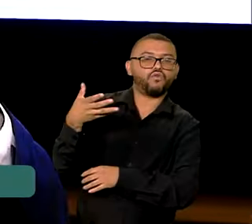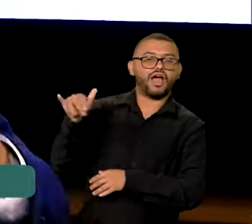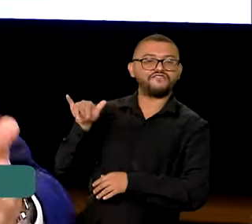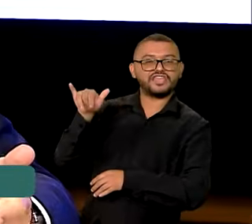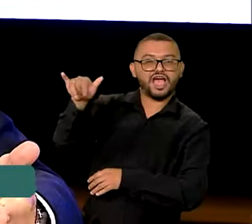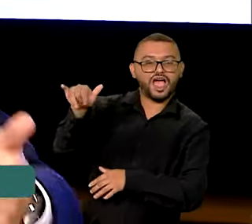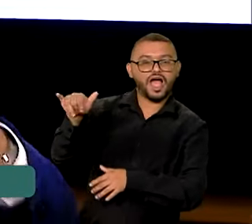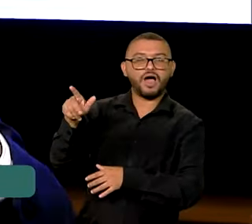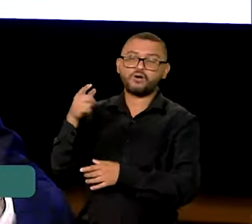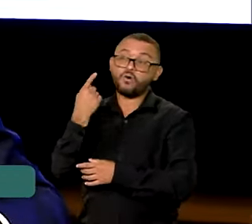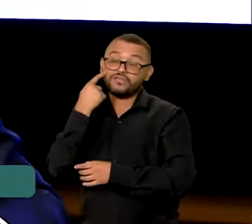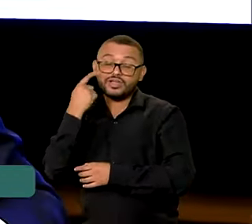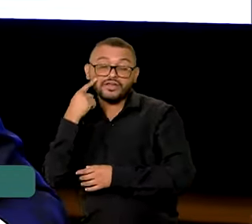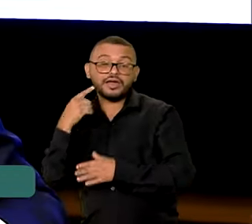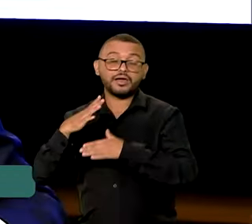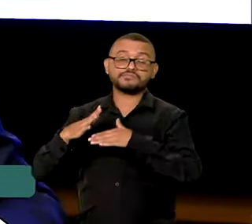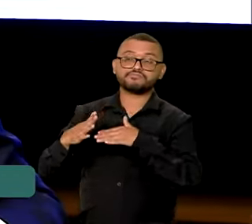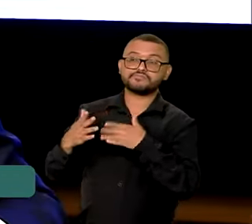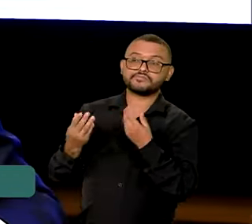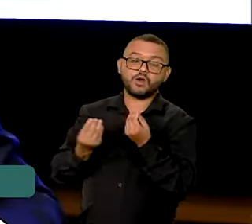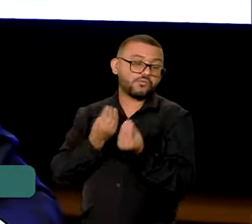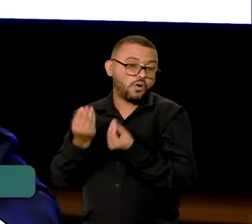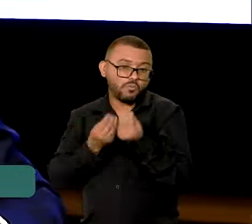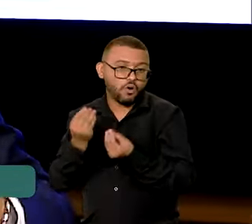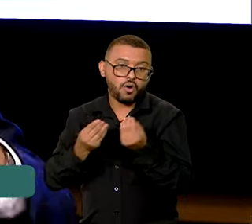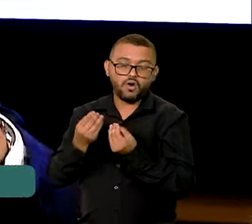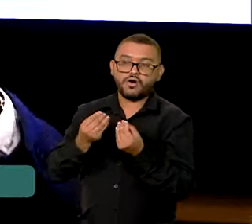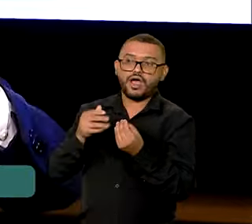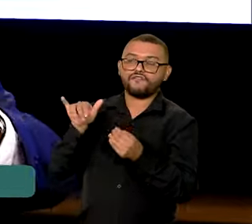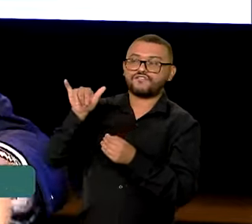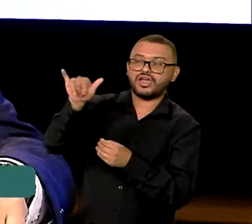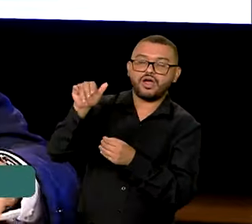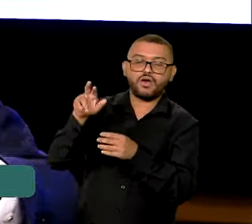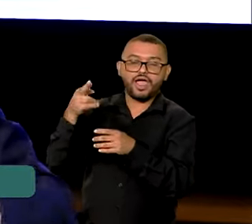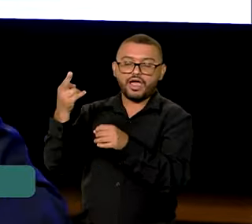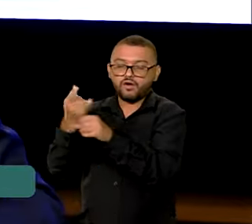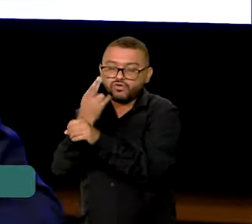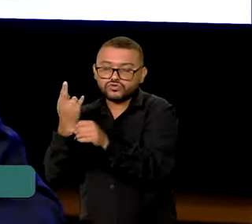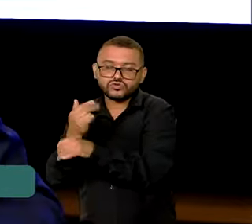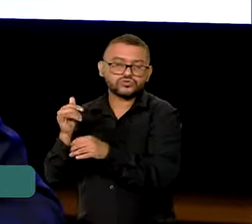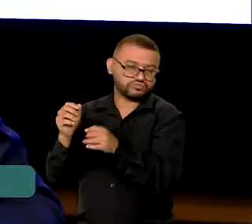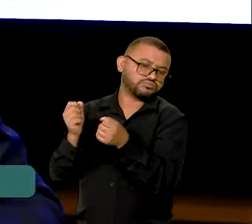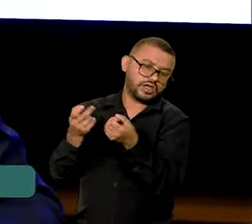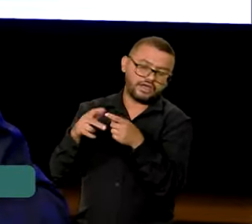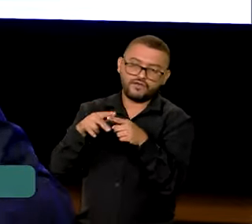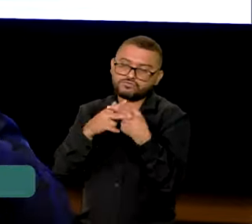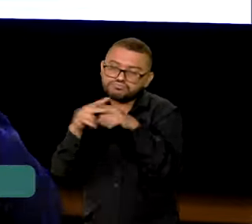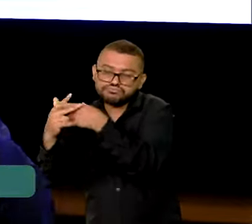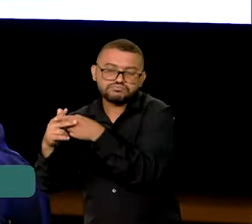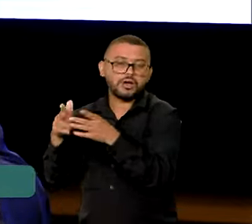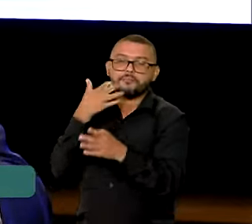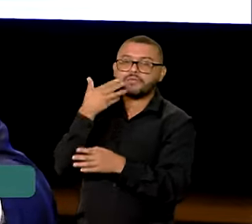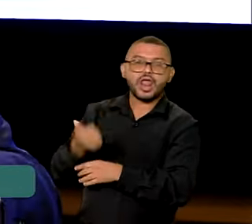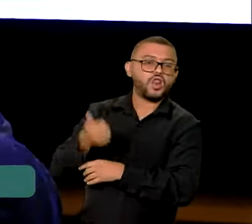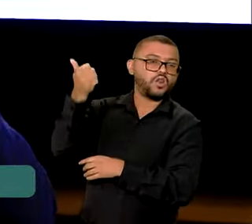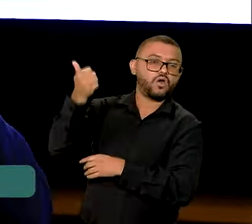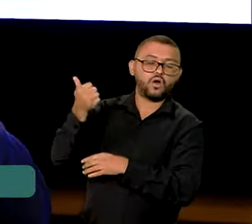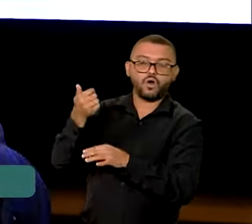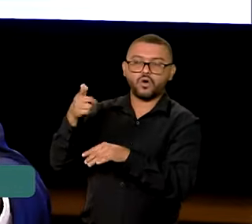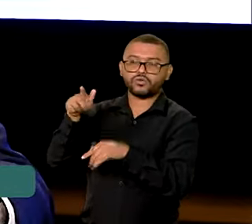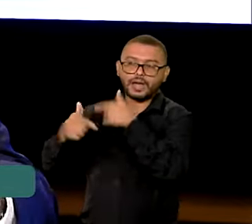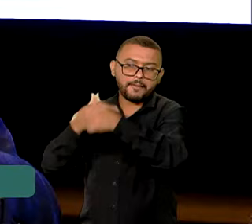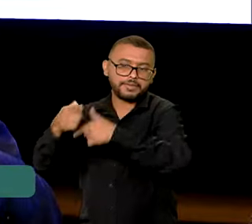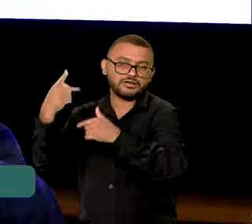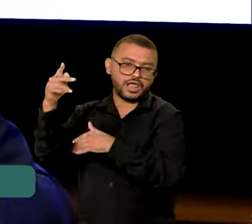vão poder requalificar aeronaves que já estão voando pelo Brasil, vão poder melhorar a governança,